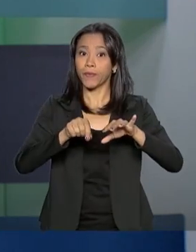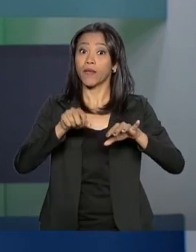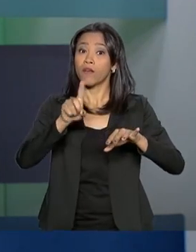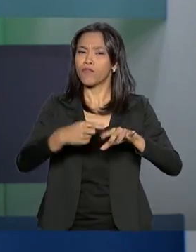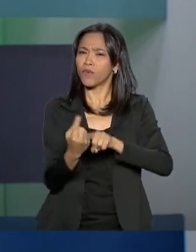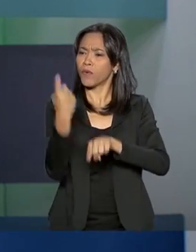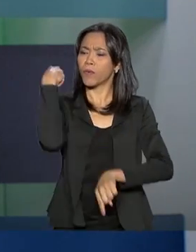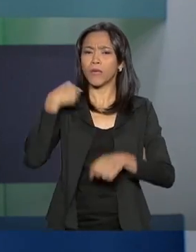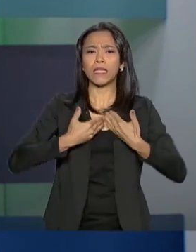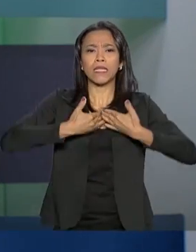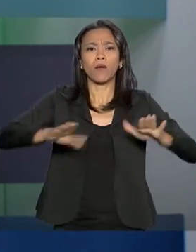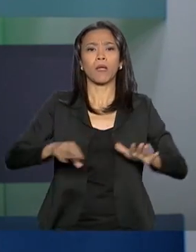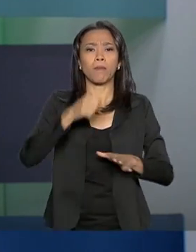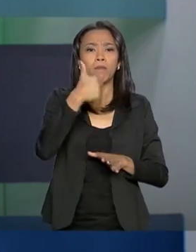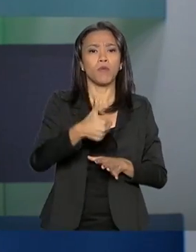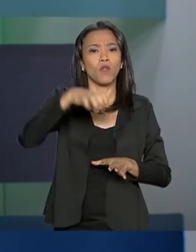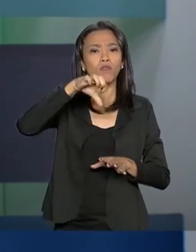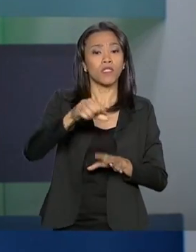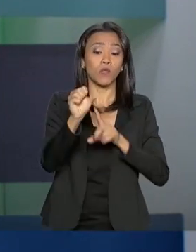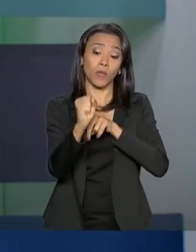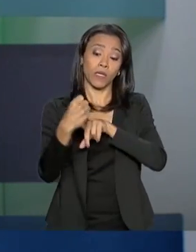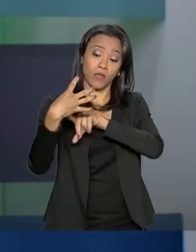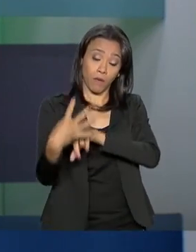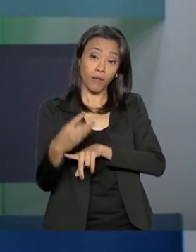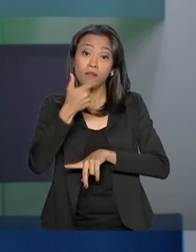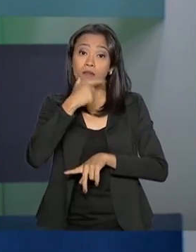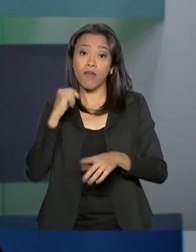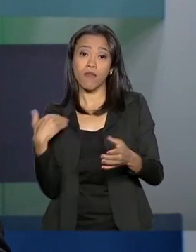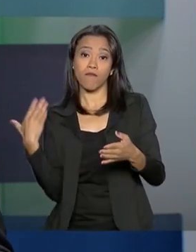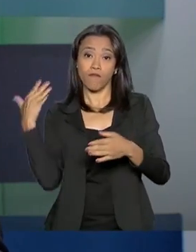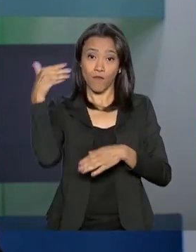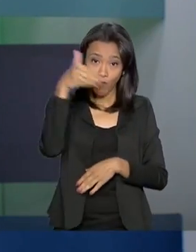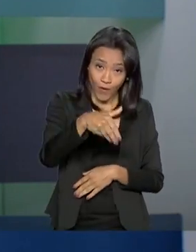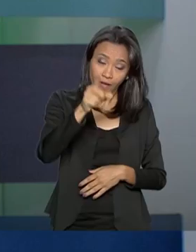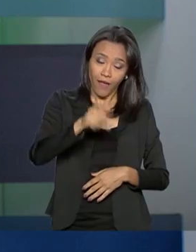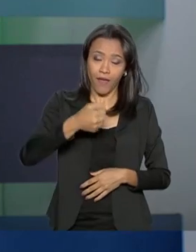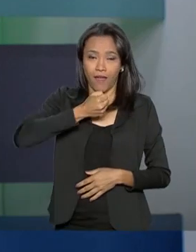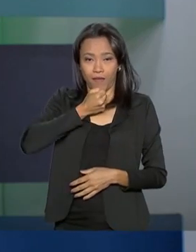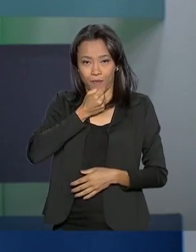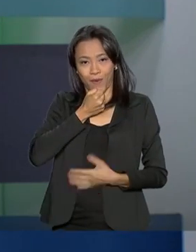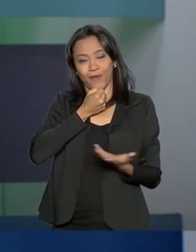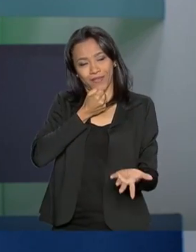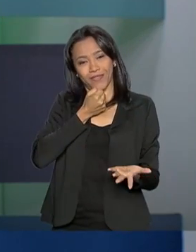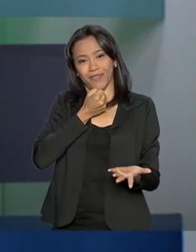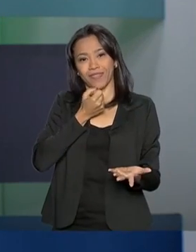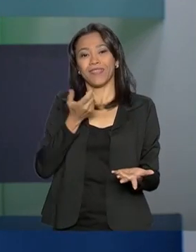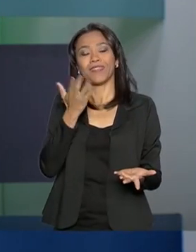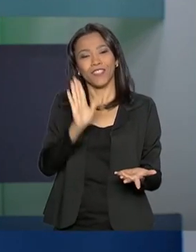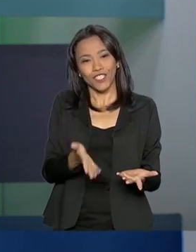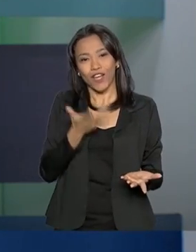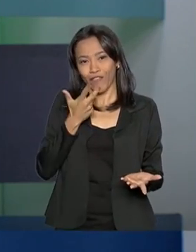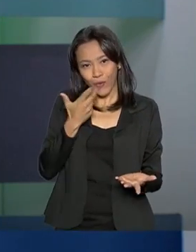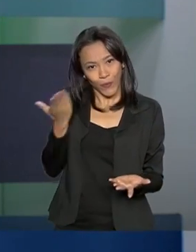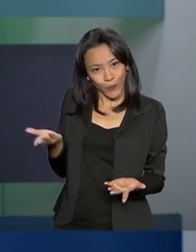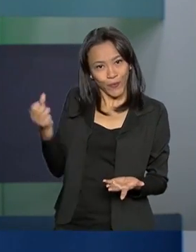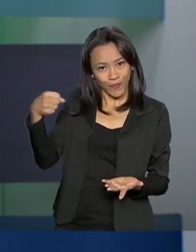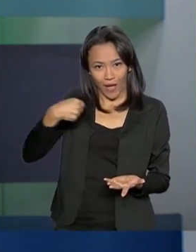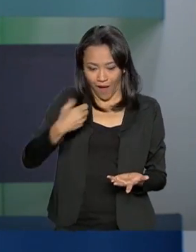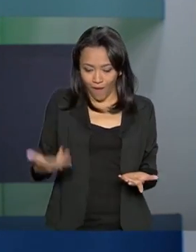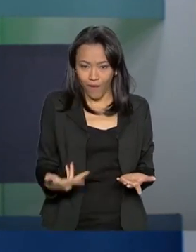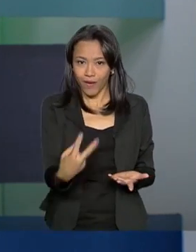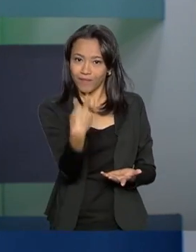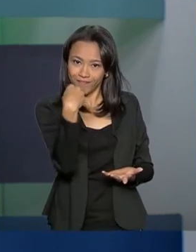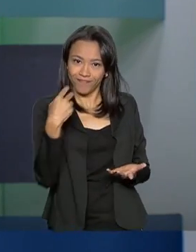1984. Quem esteve na usina é a repórter Luciana Colares, que acabou de falar com a gente ao vivo